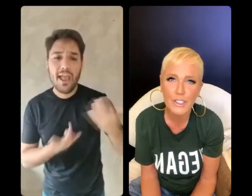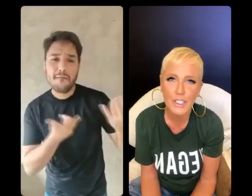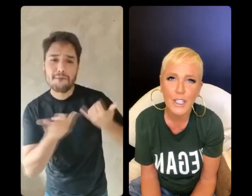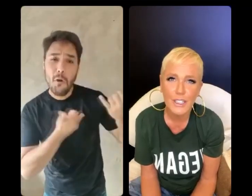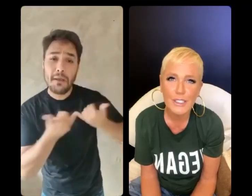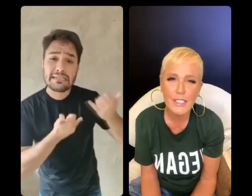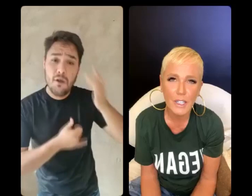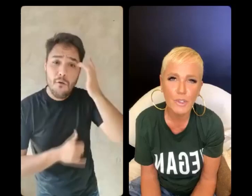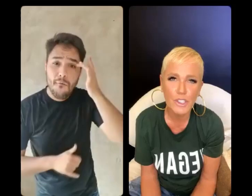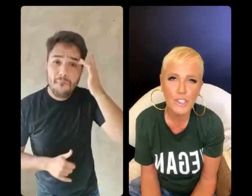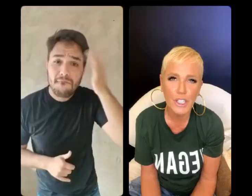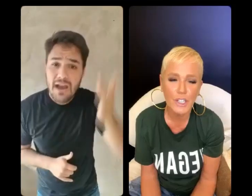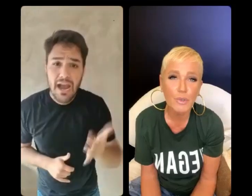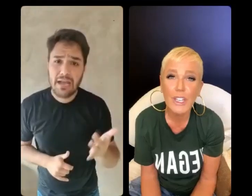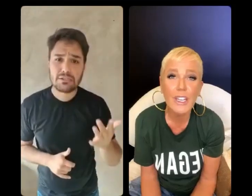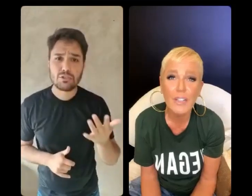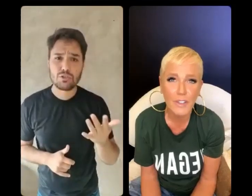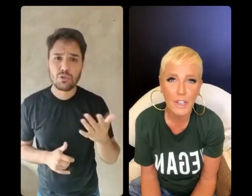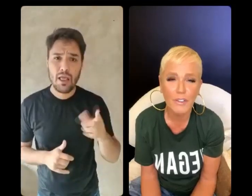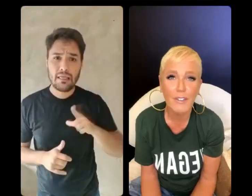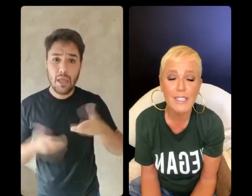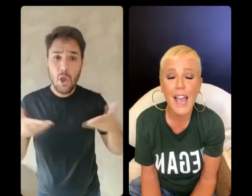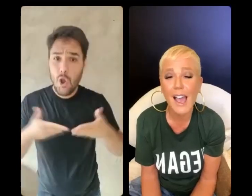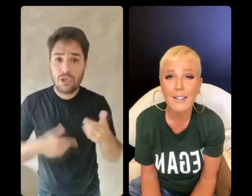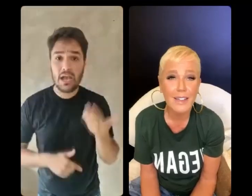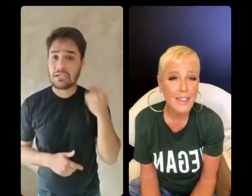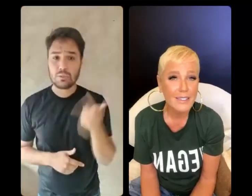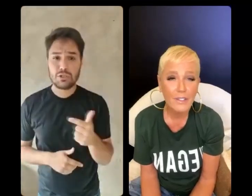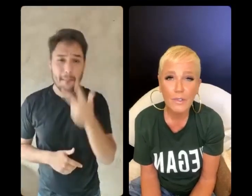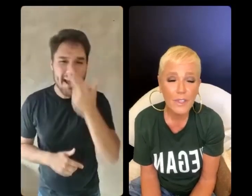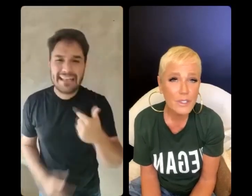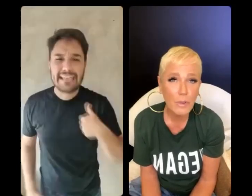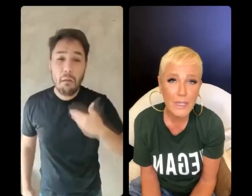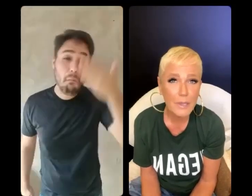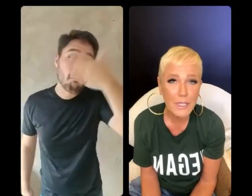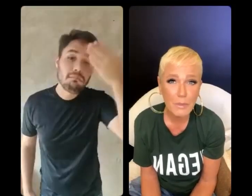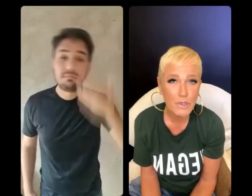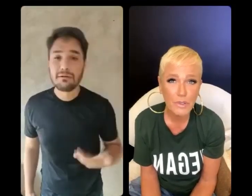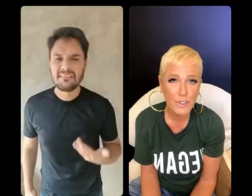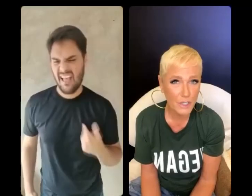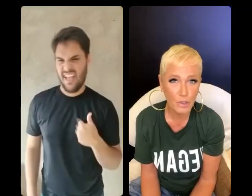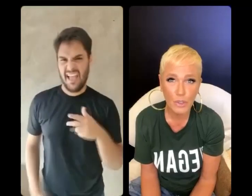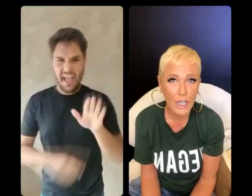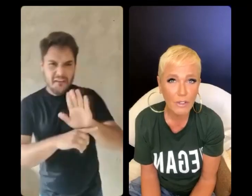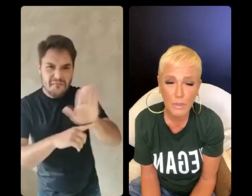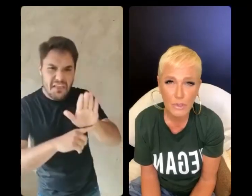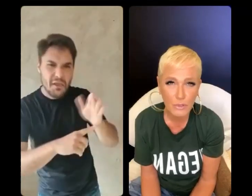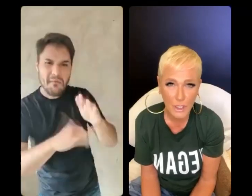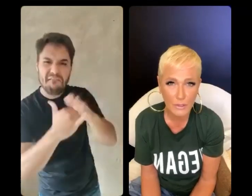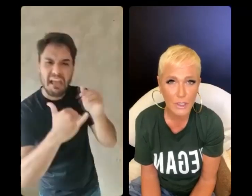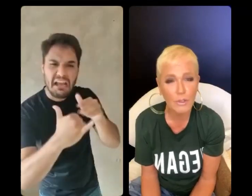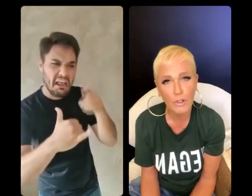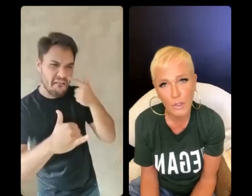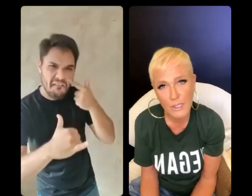se ter hoje em dia. Eu não queria ver. Eu falava assim, ah, eu não vou ver esse documentário porque tem bicho sofrendo. Eu odeio ver bicho